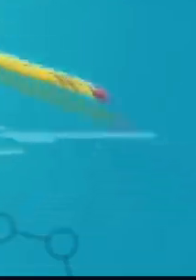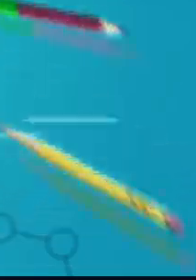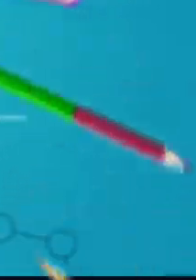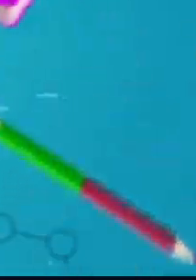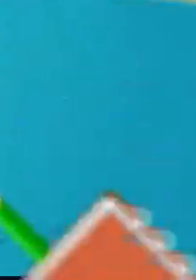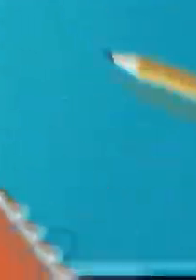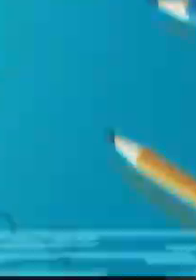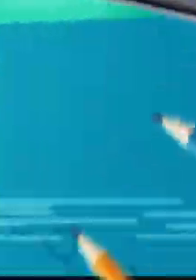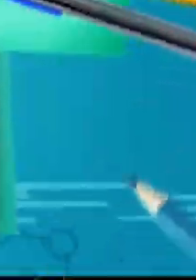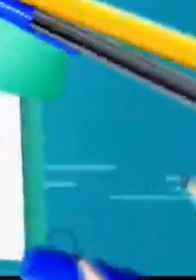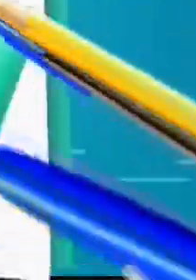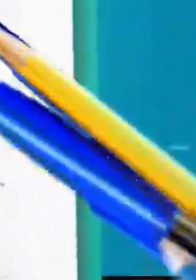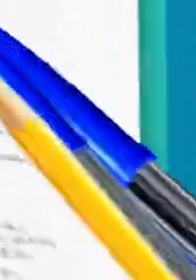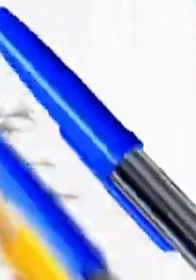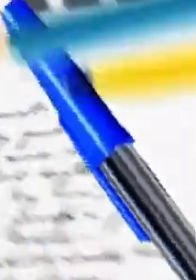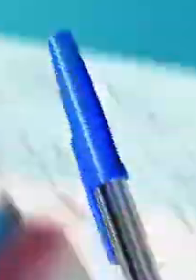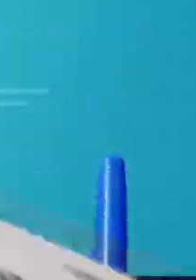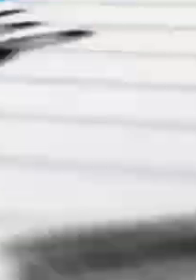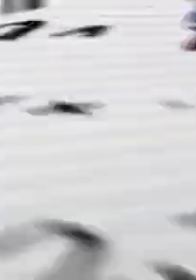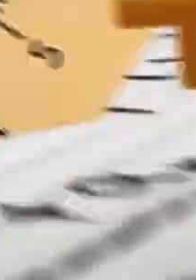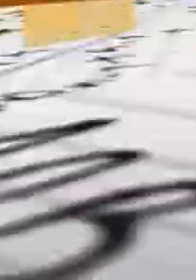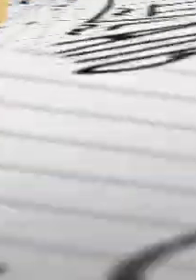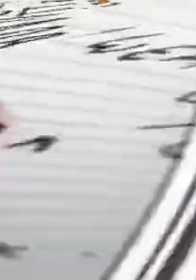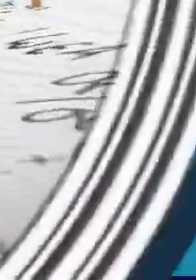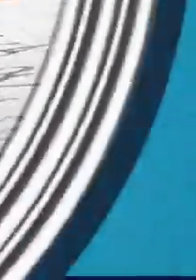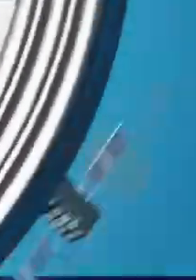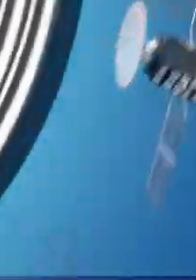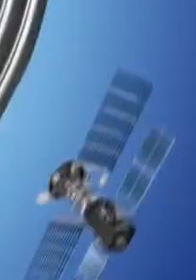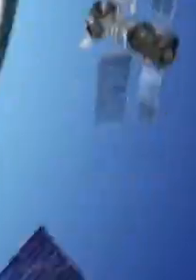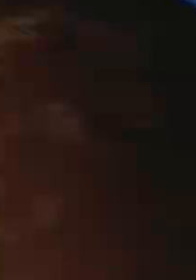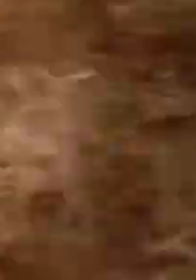Tchau, tchau. Tchau, tchau.